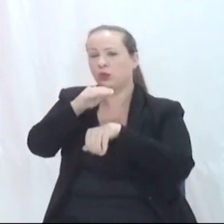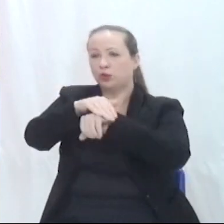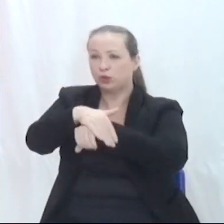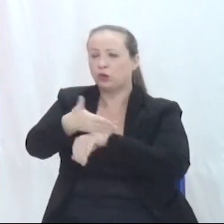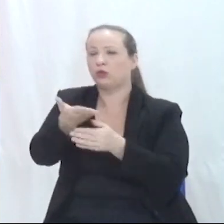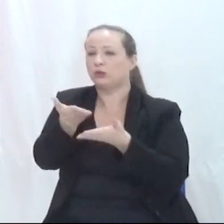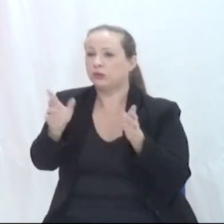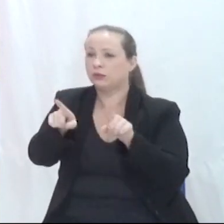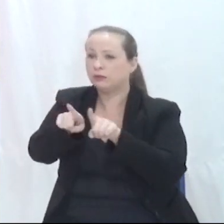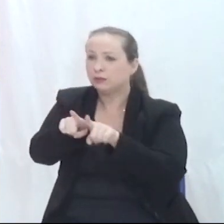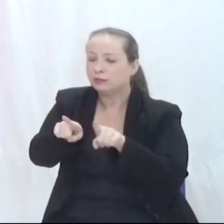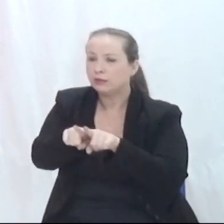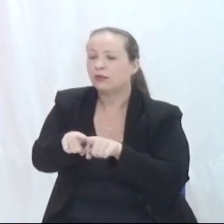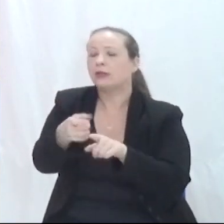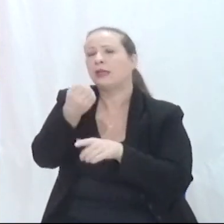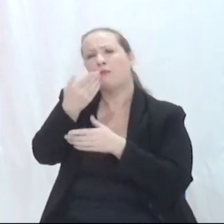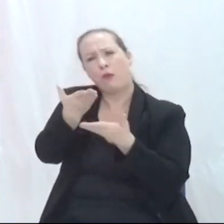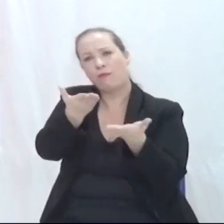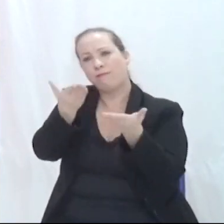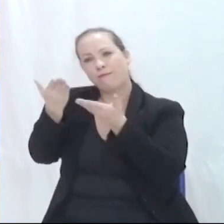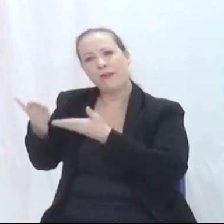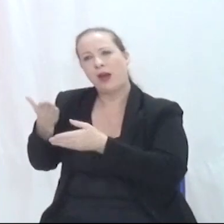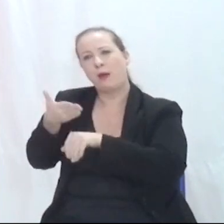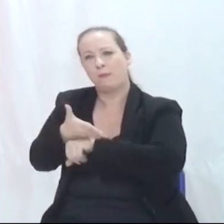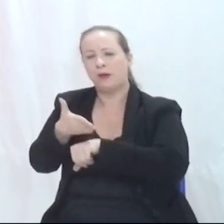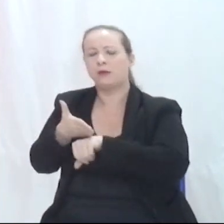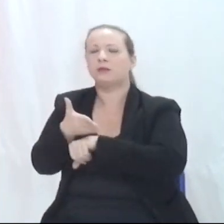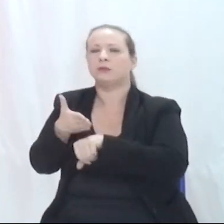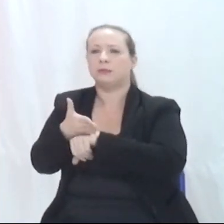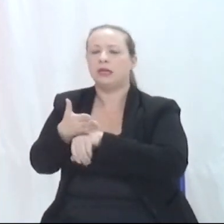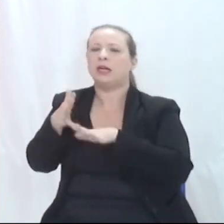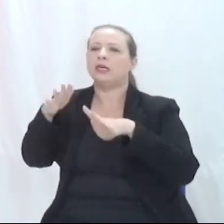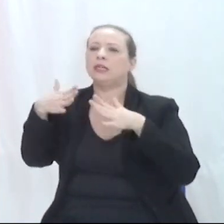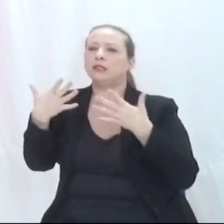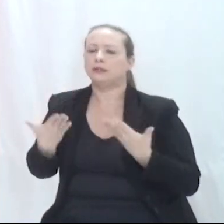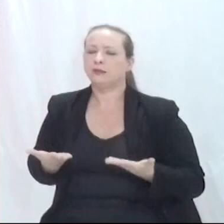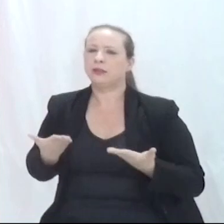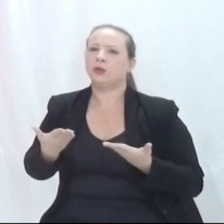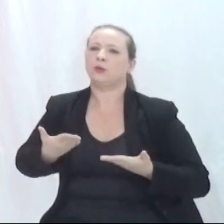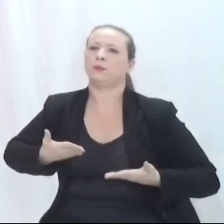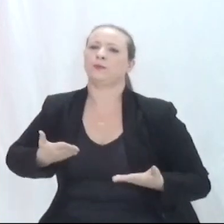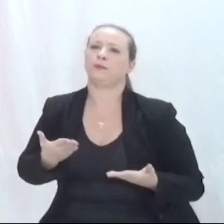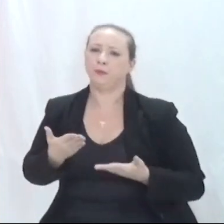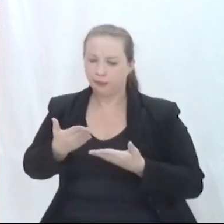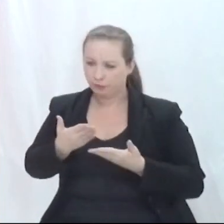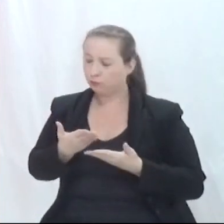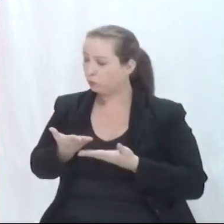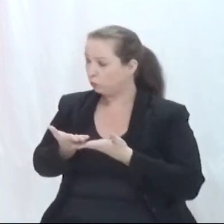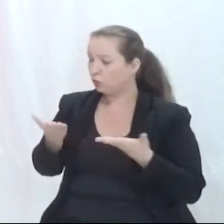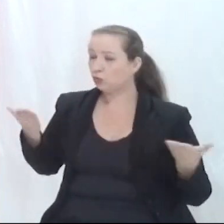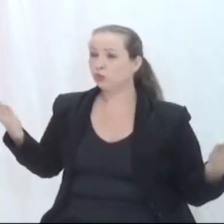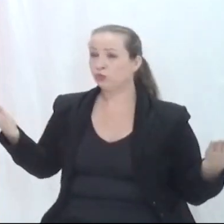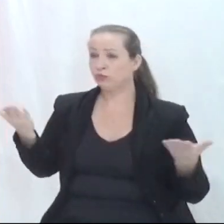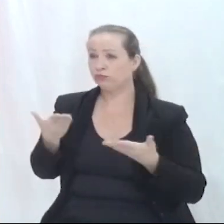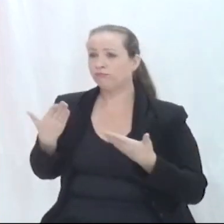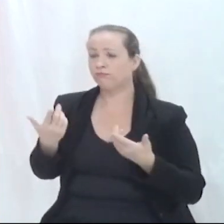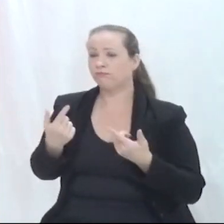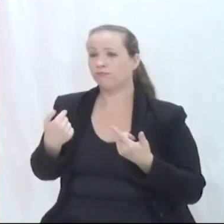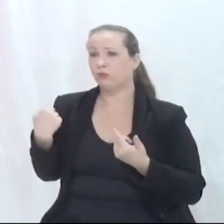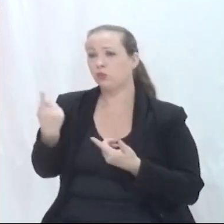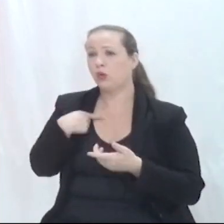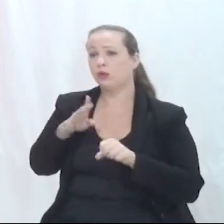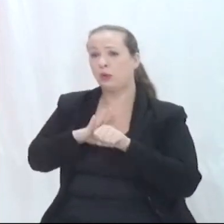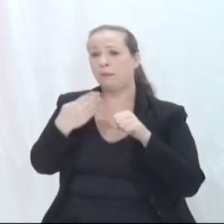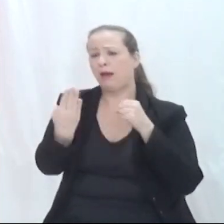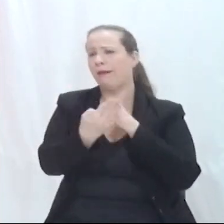Que bom que vieram. Então, presidente, vereadores e demais que estamos aqui, o nosso bairro